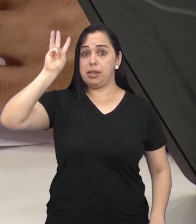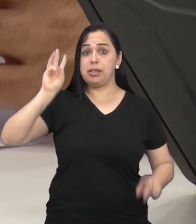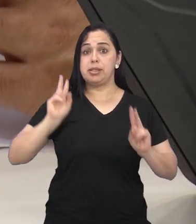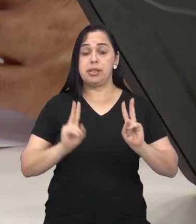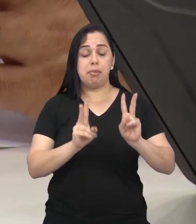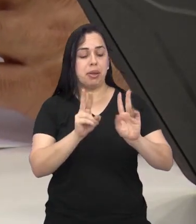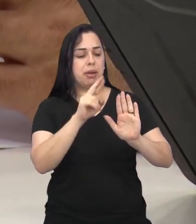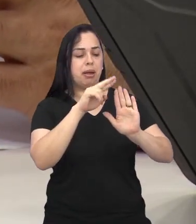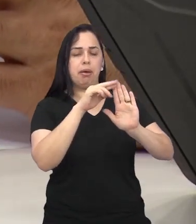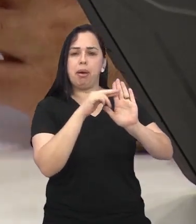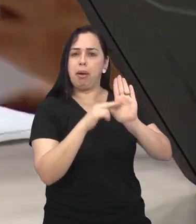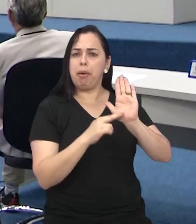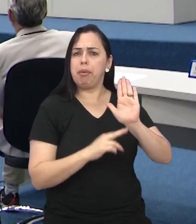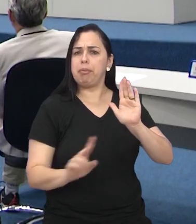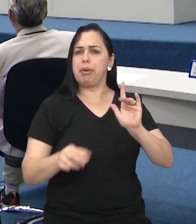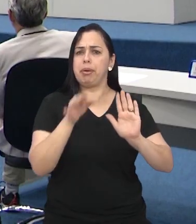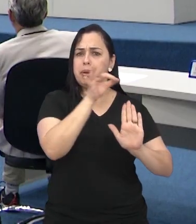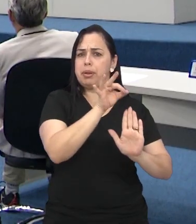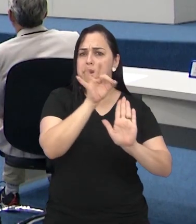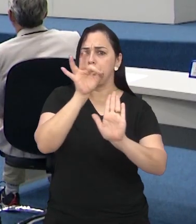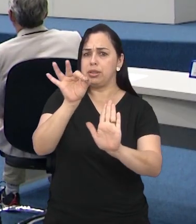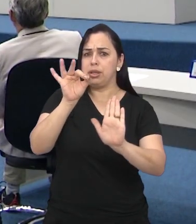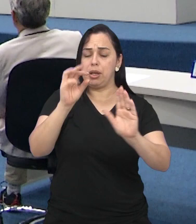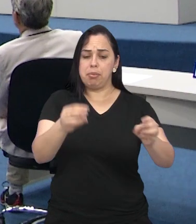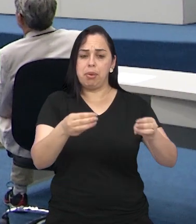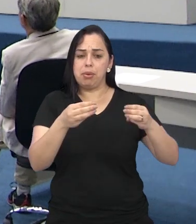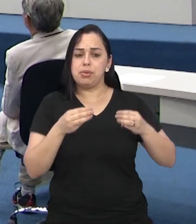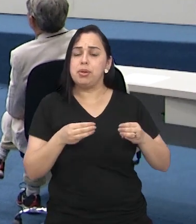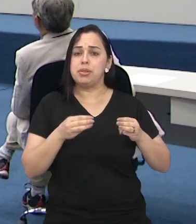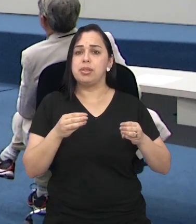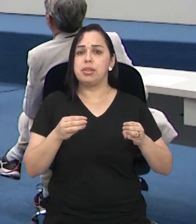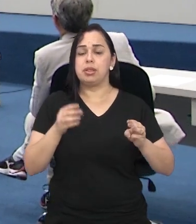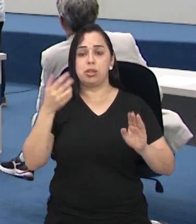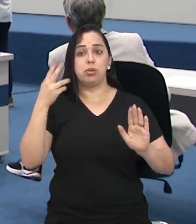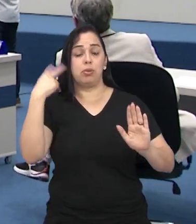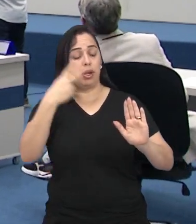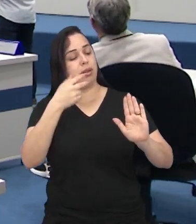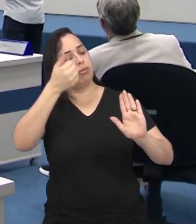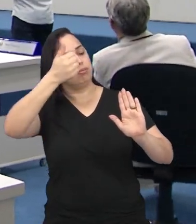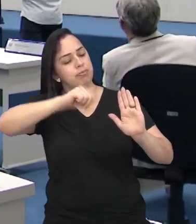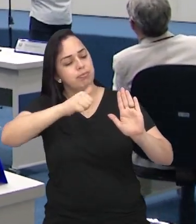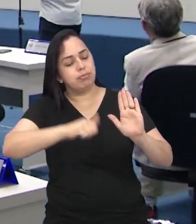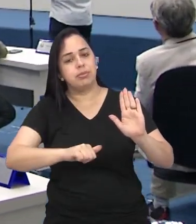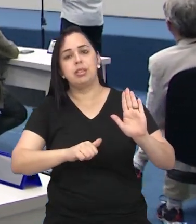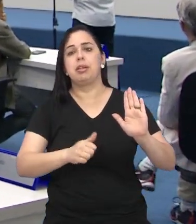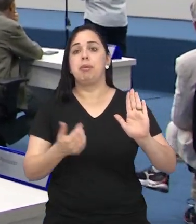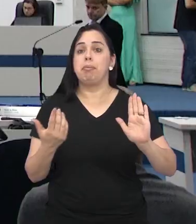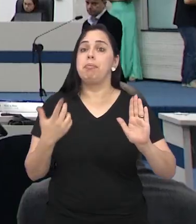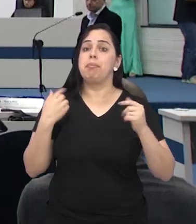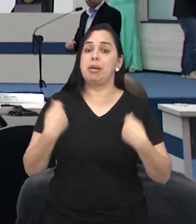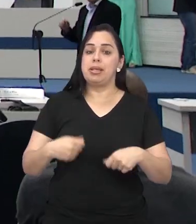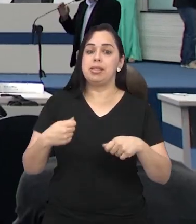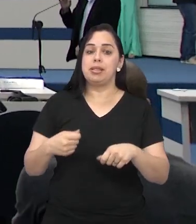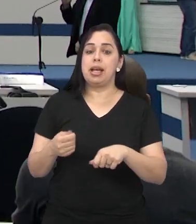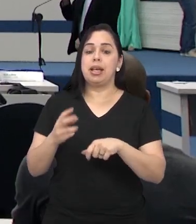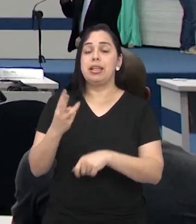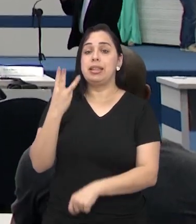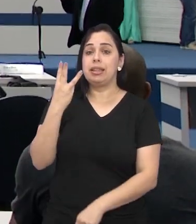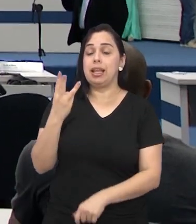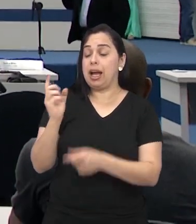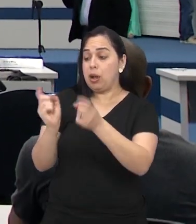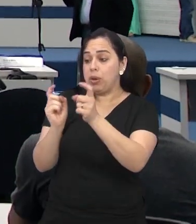contém requerimentos, indicações e moções que serão apreciados em plenário, deve ser publicada para a consulta da